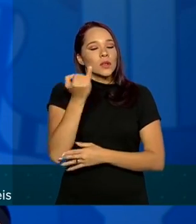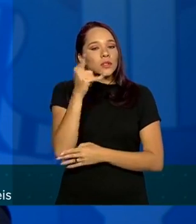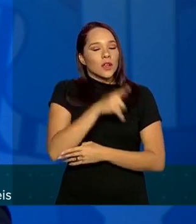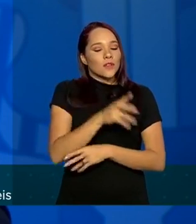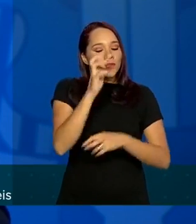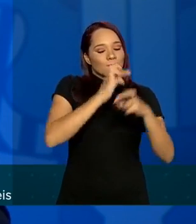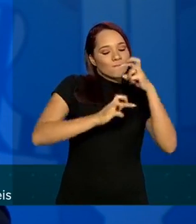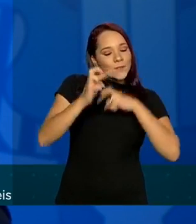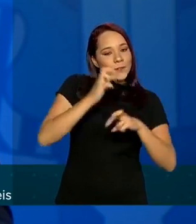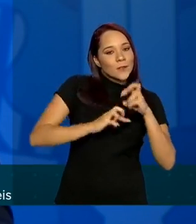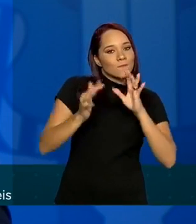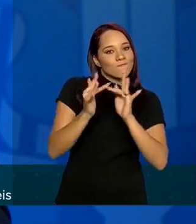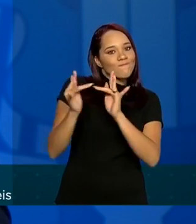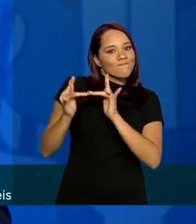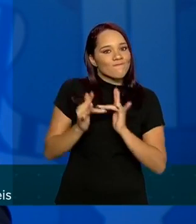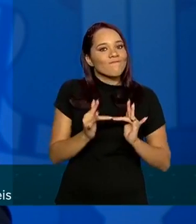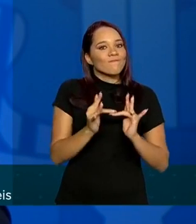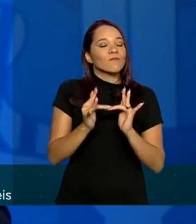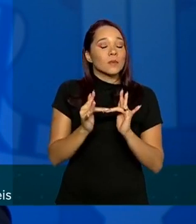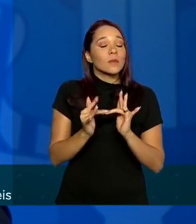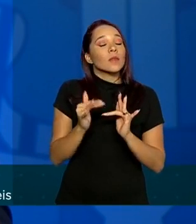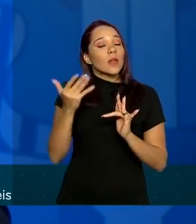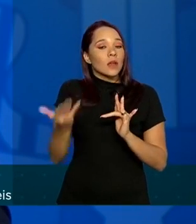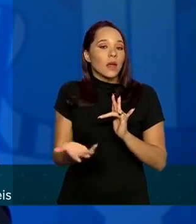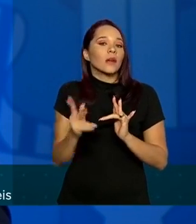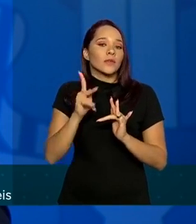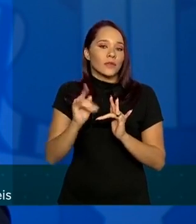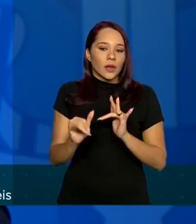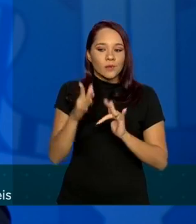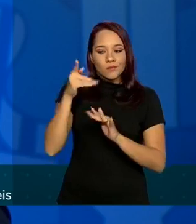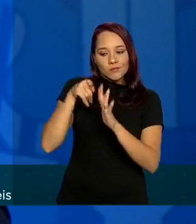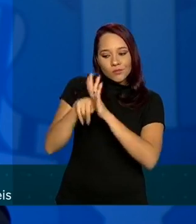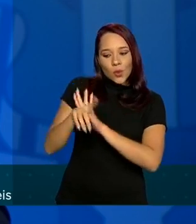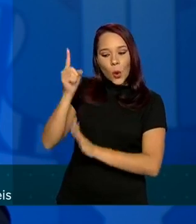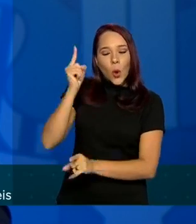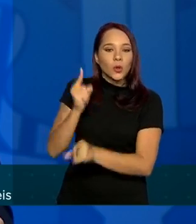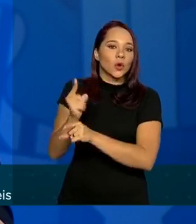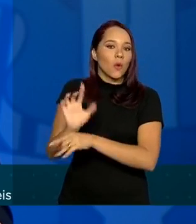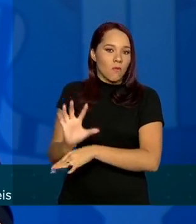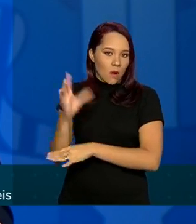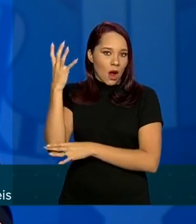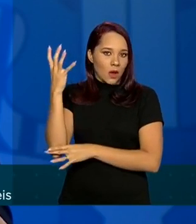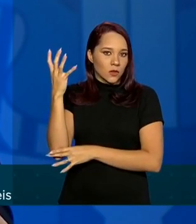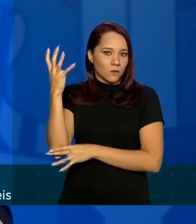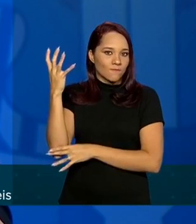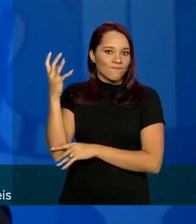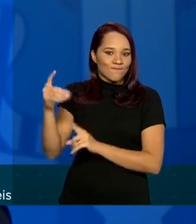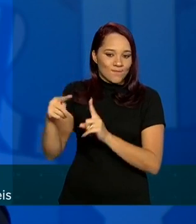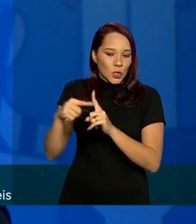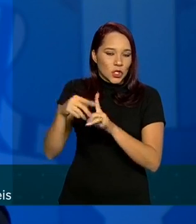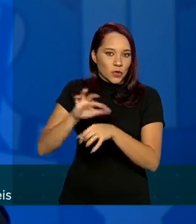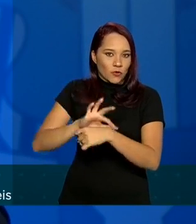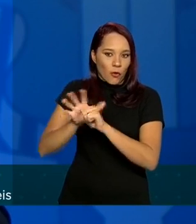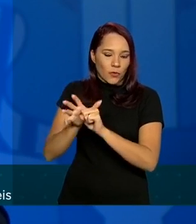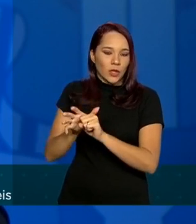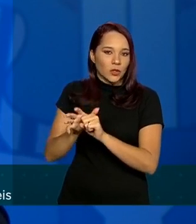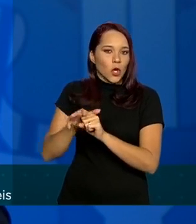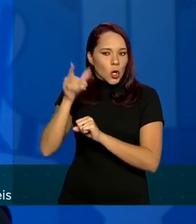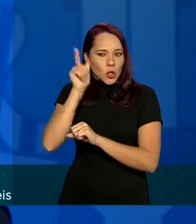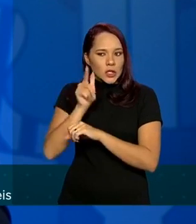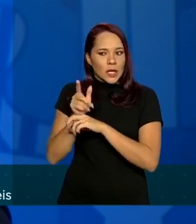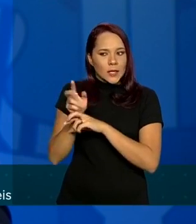monitoramento de contatos, que com isso a gente vai. A partir da identificação de um caso positivo, gente vai poder fazer o